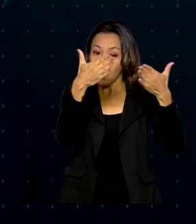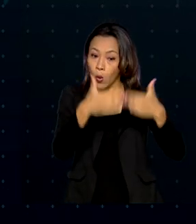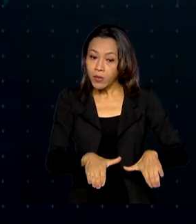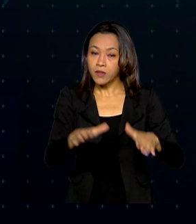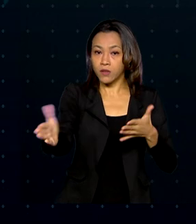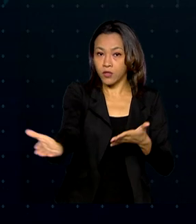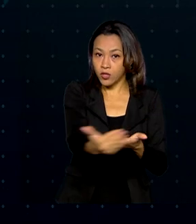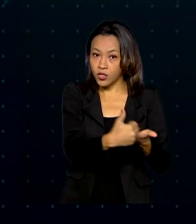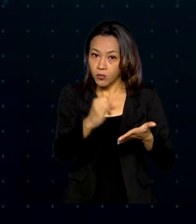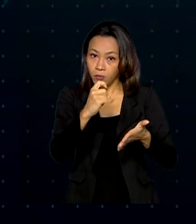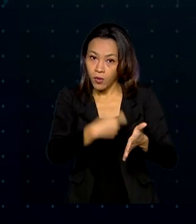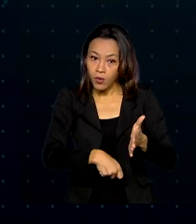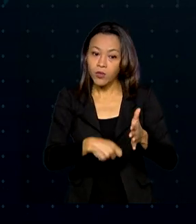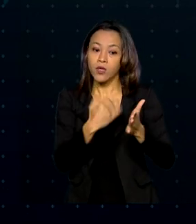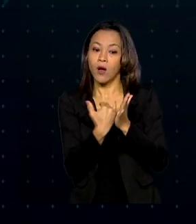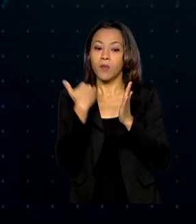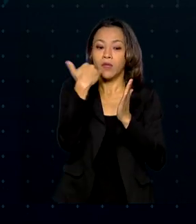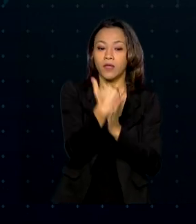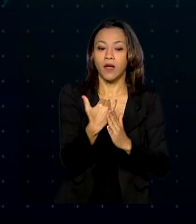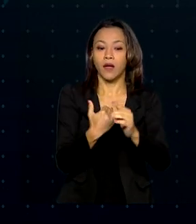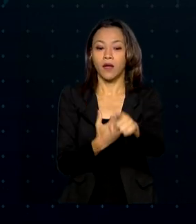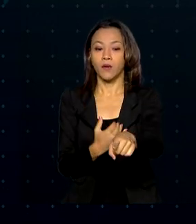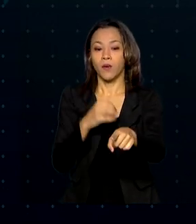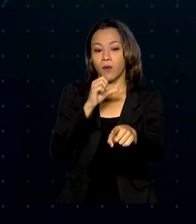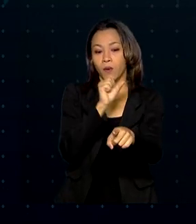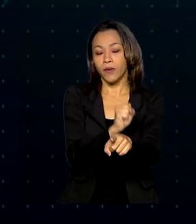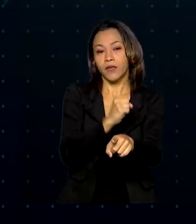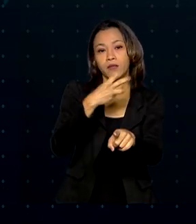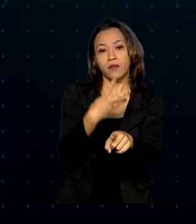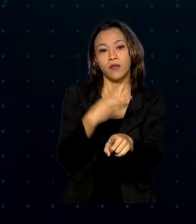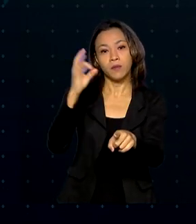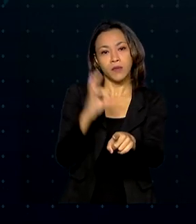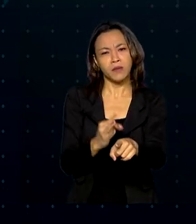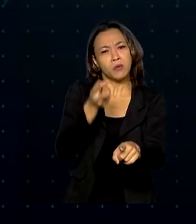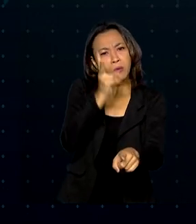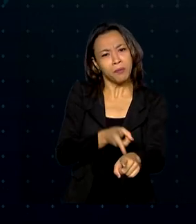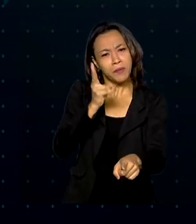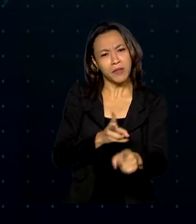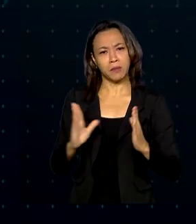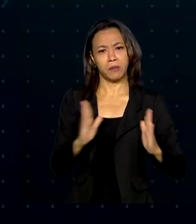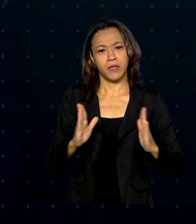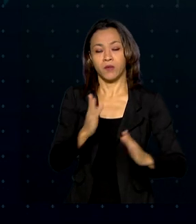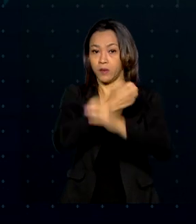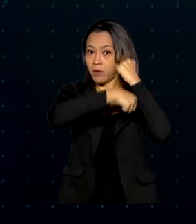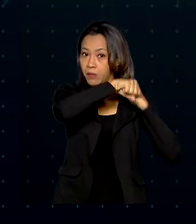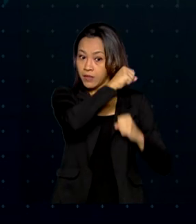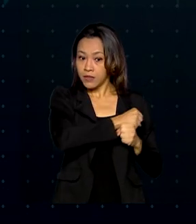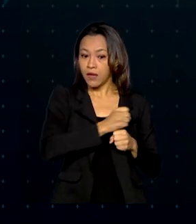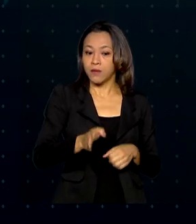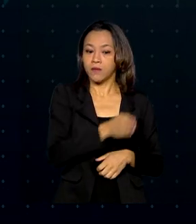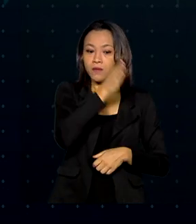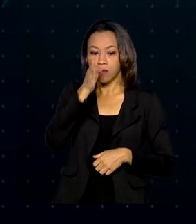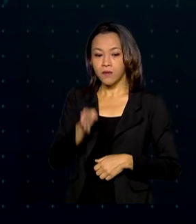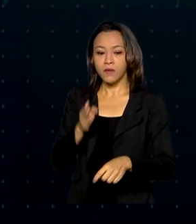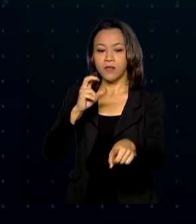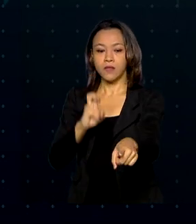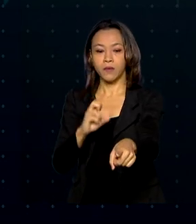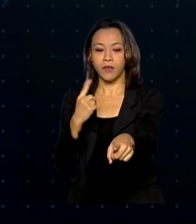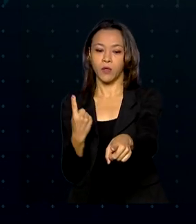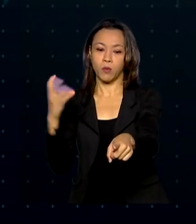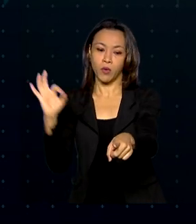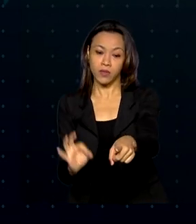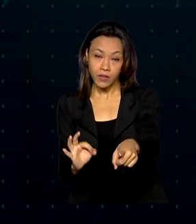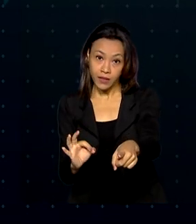aumentaram em 83% em relação ao mesmo período do ano passado e 51% no